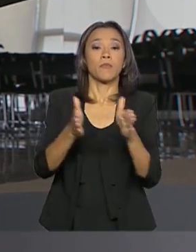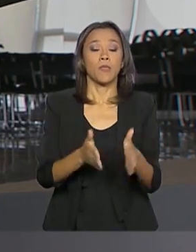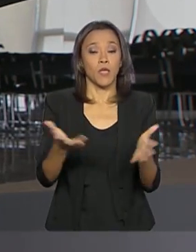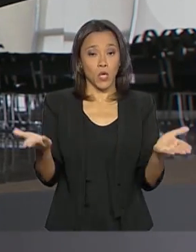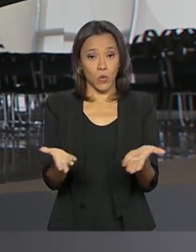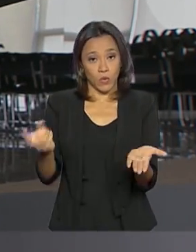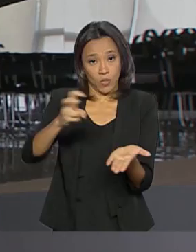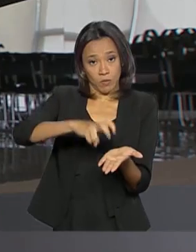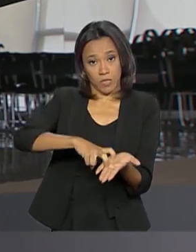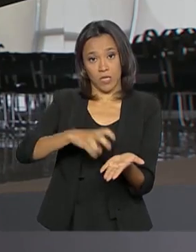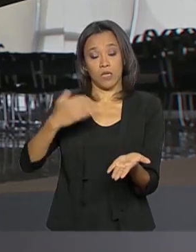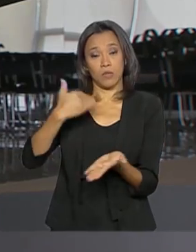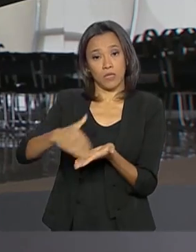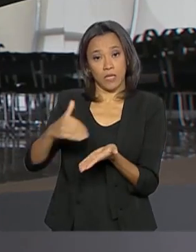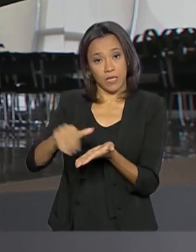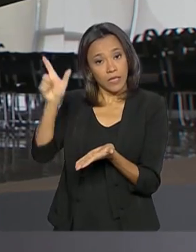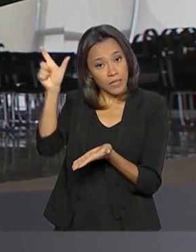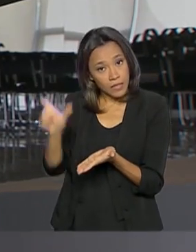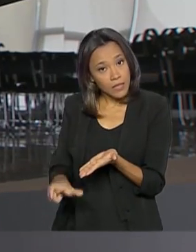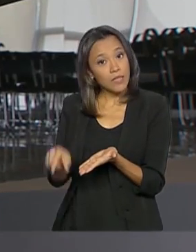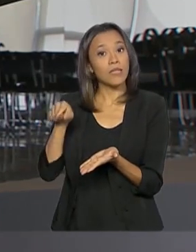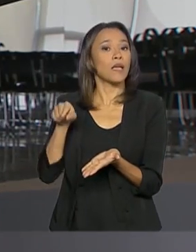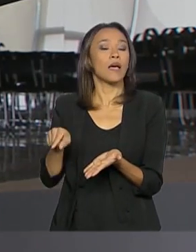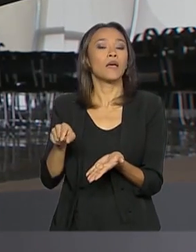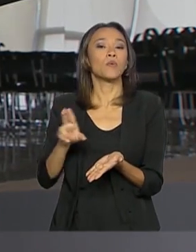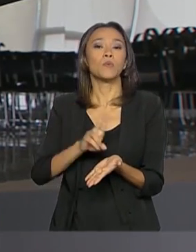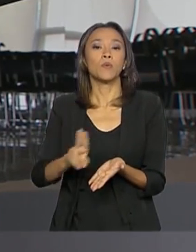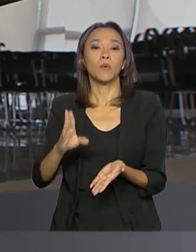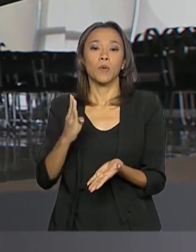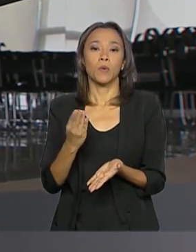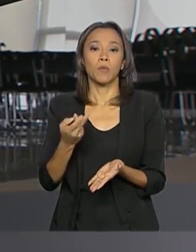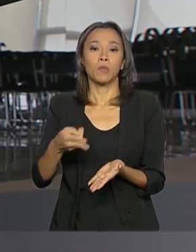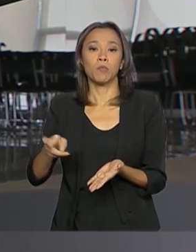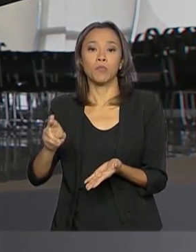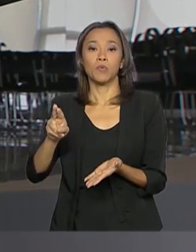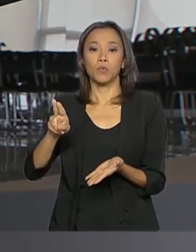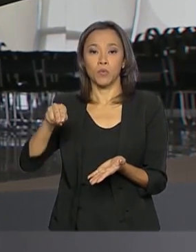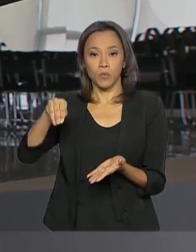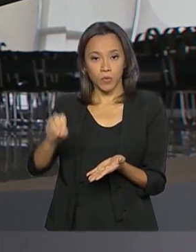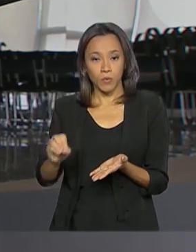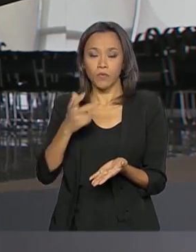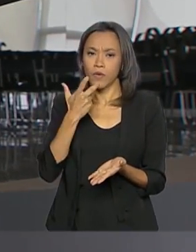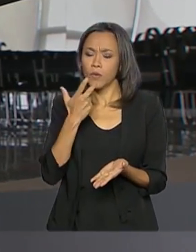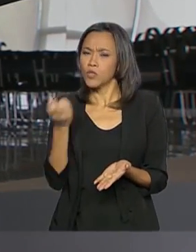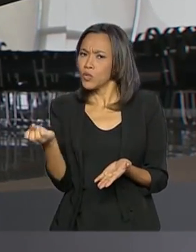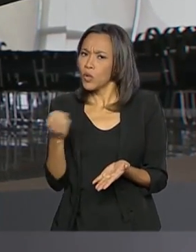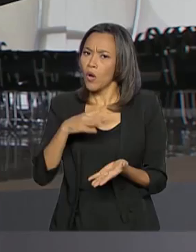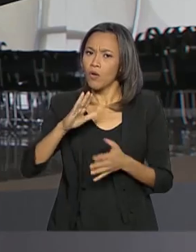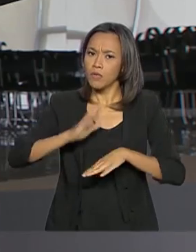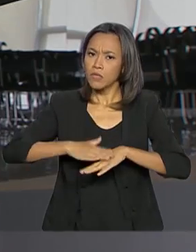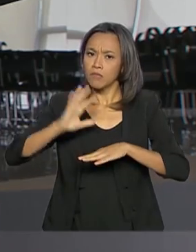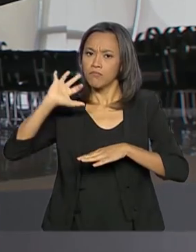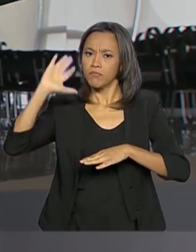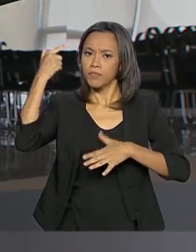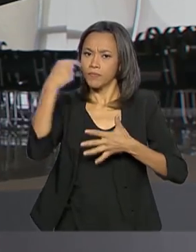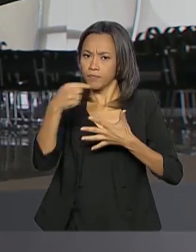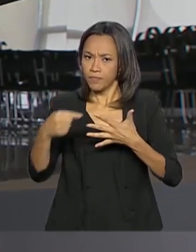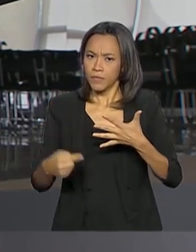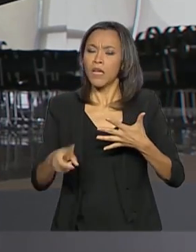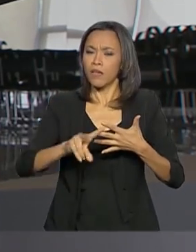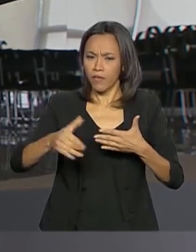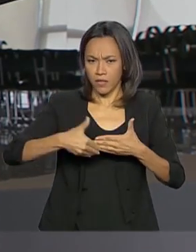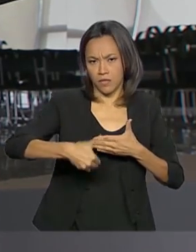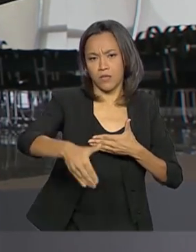Previdência e Trabalho do Ministério da Economia, Bruno Bianco, falou sobre novas decisões que devem ser anunciadas ainda